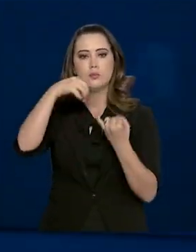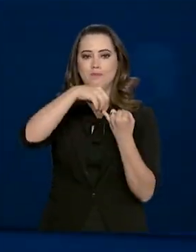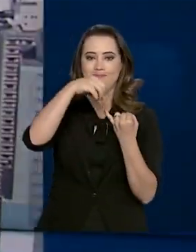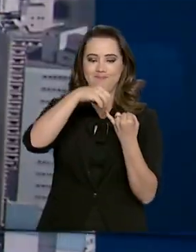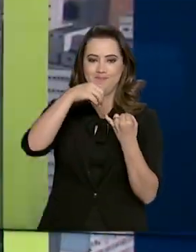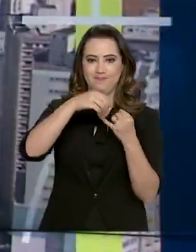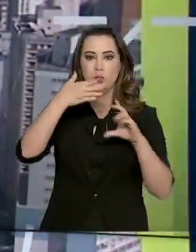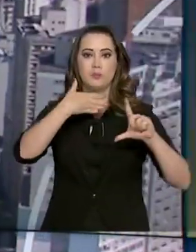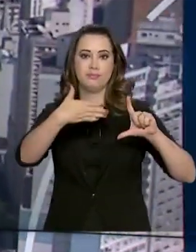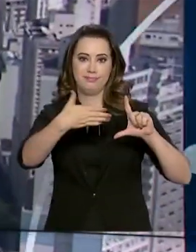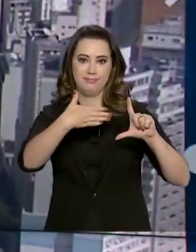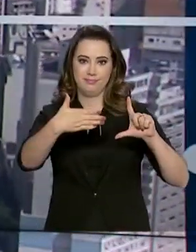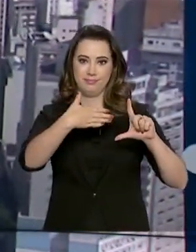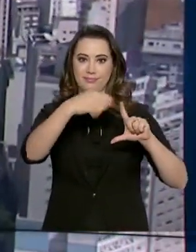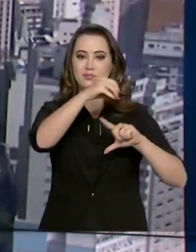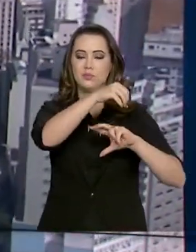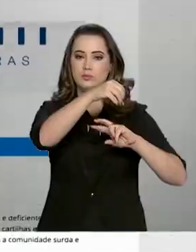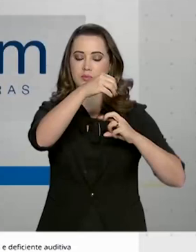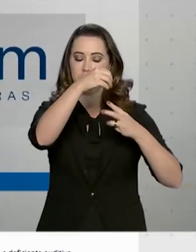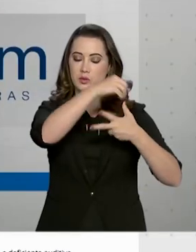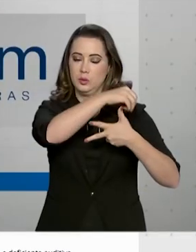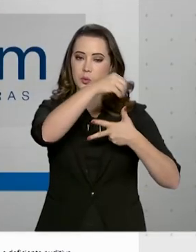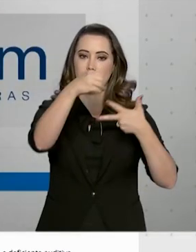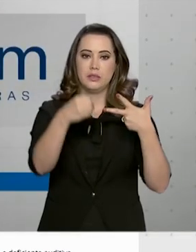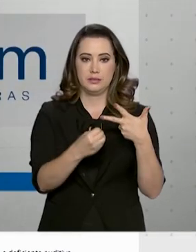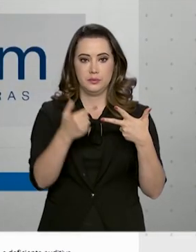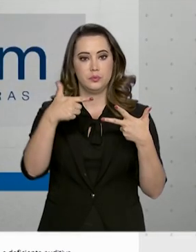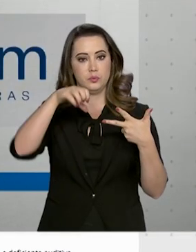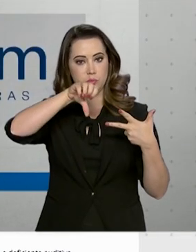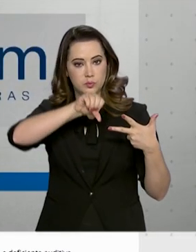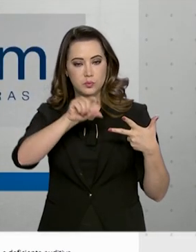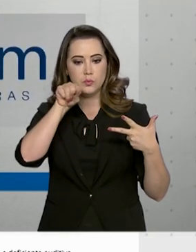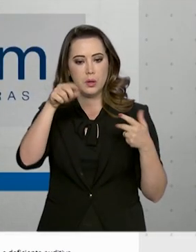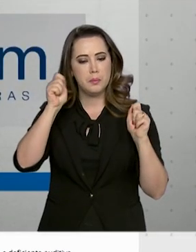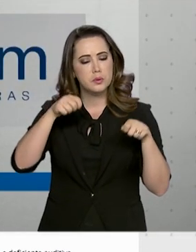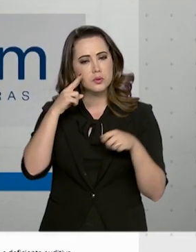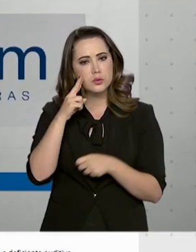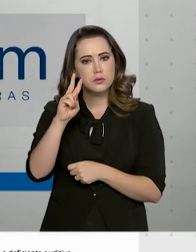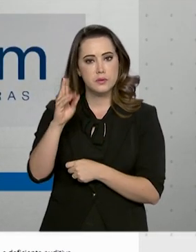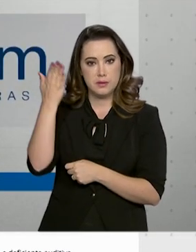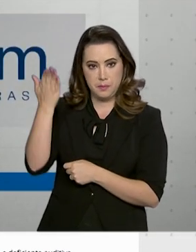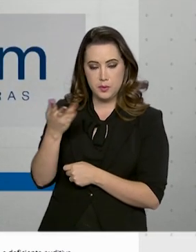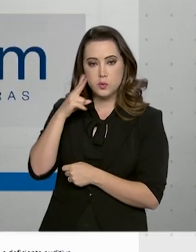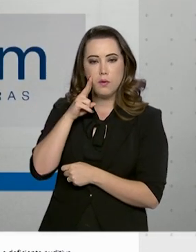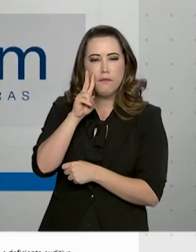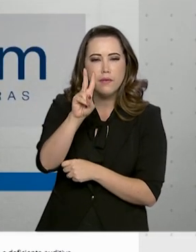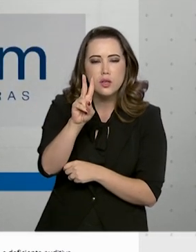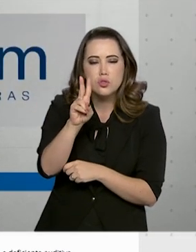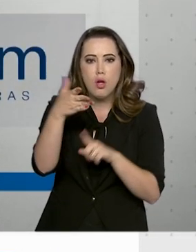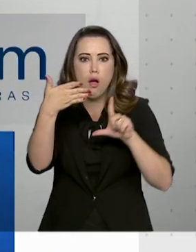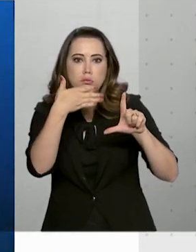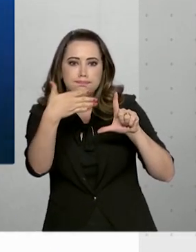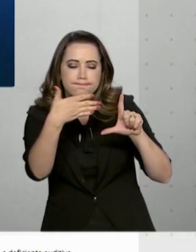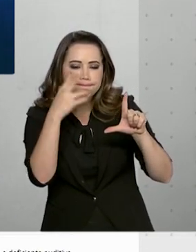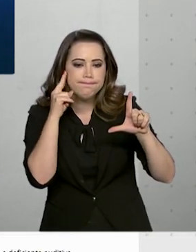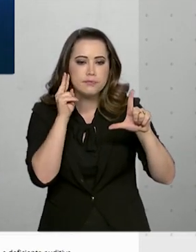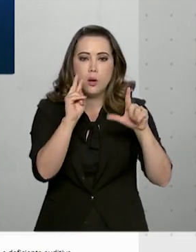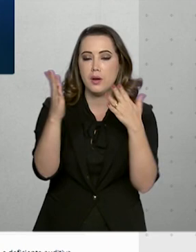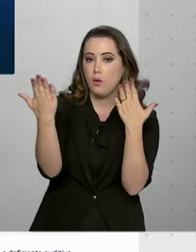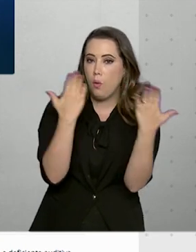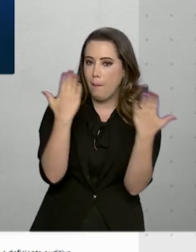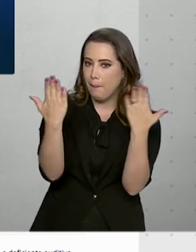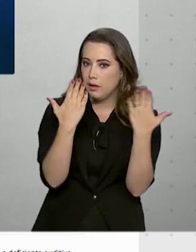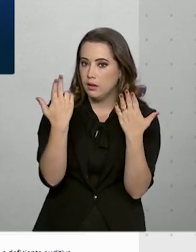2019. A plataforma Enem em Libras permite que o participante do exame assista à prova, compare os resultados e